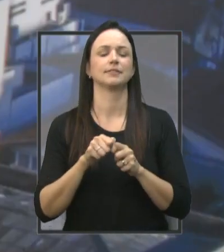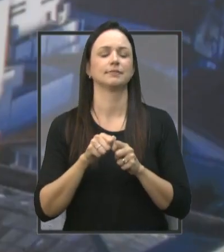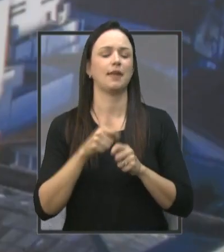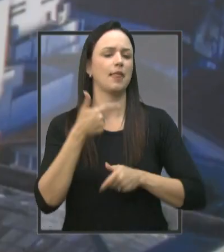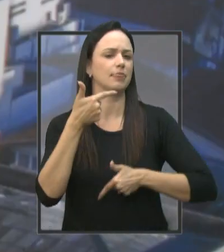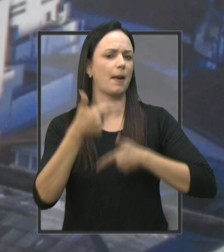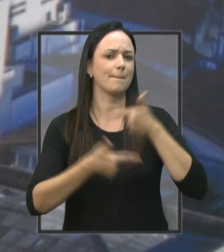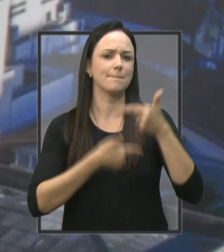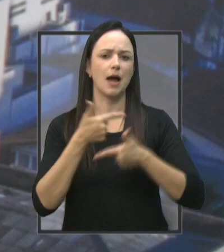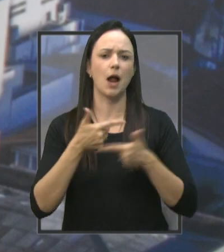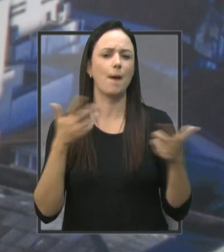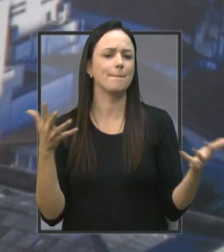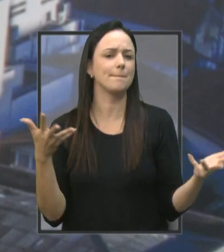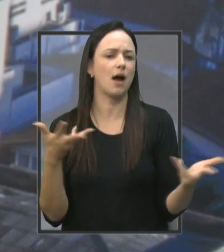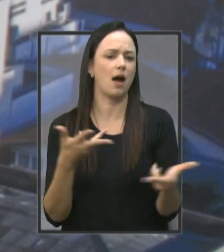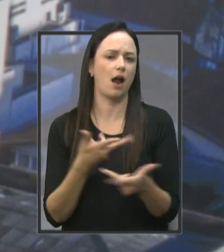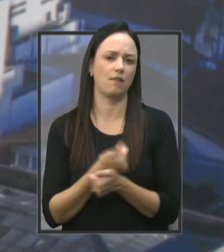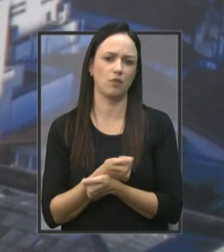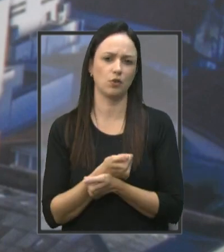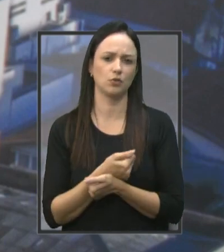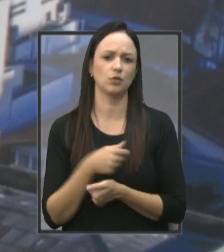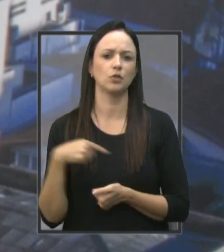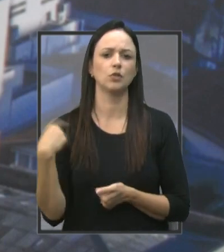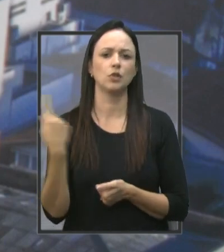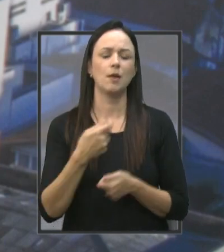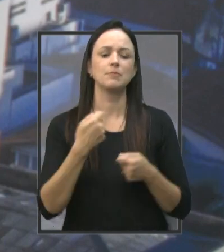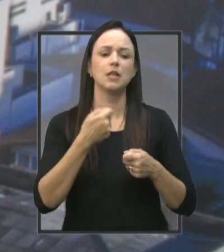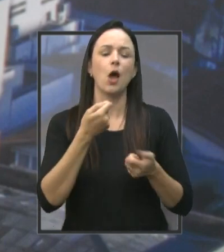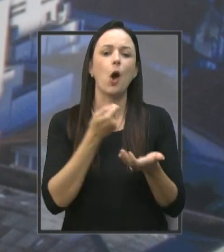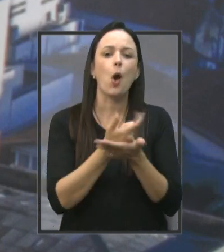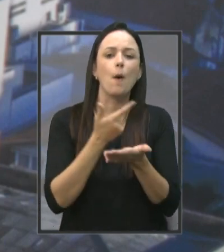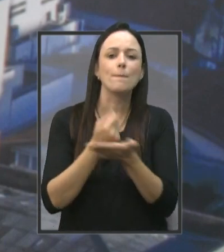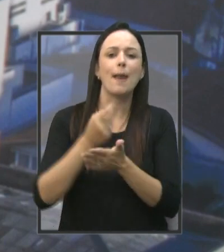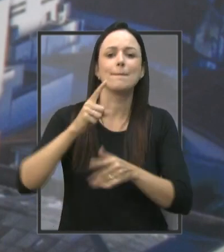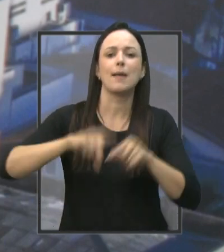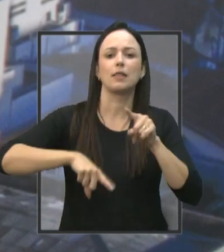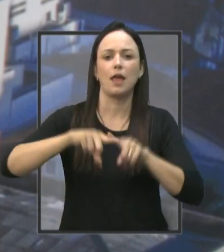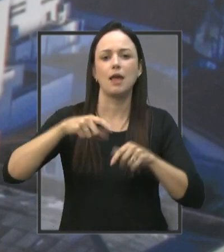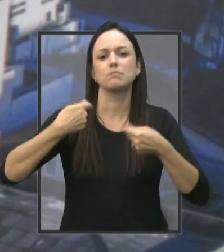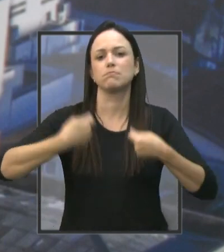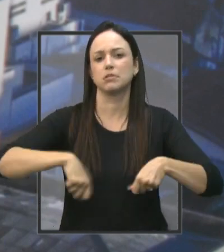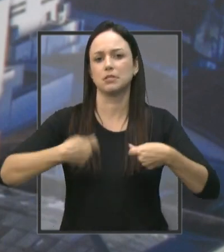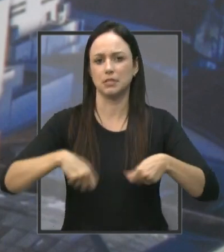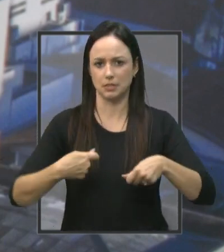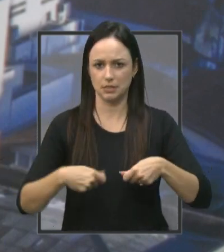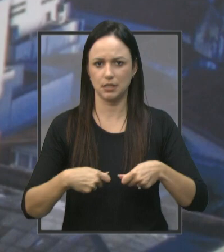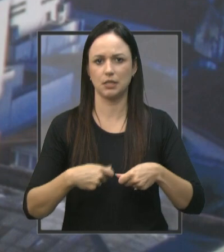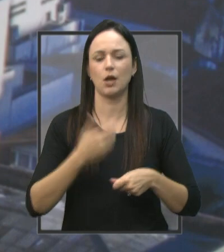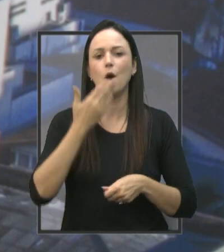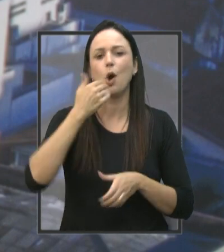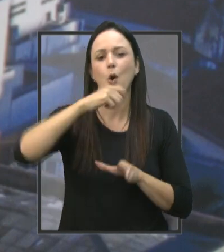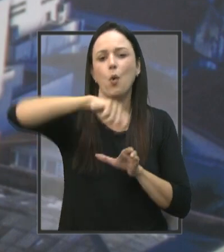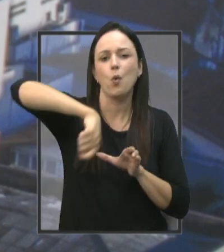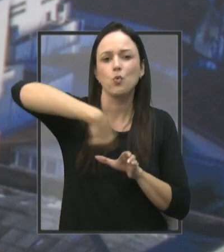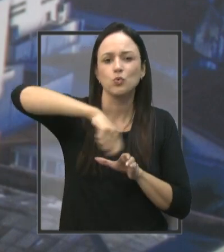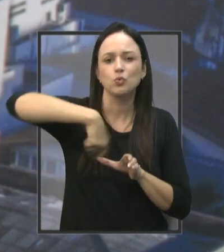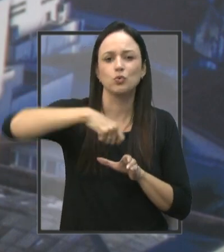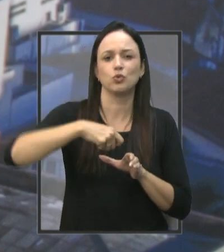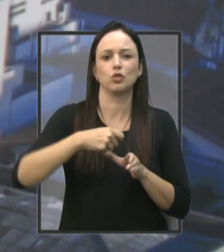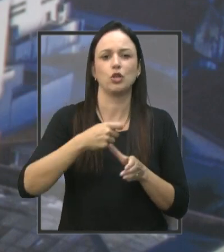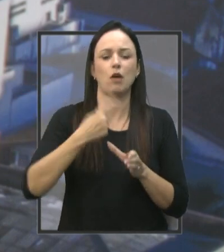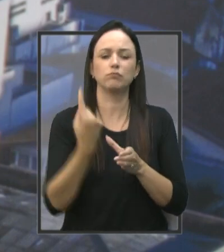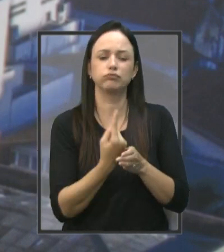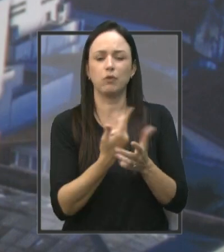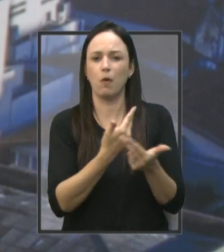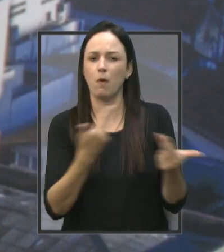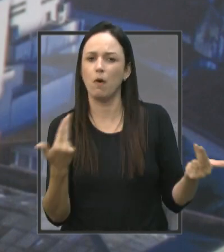Maravilhoso E nós precisamos Comprar alguns materiais Para eles também Tanto da cozinha Eletrodomésticos